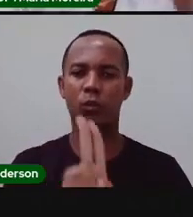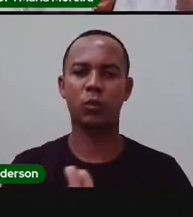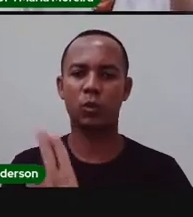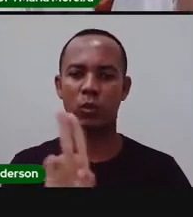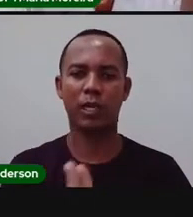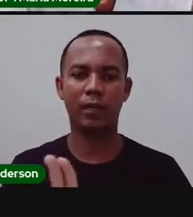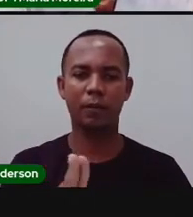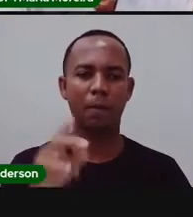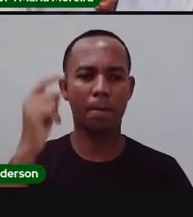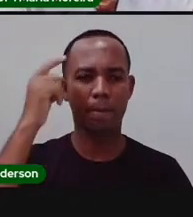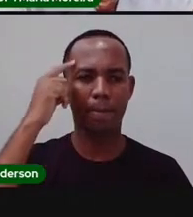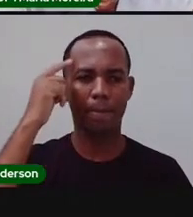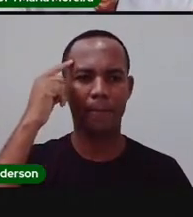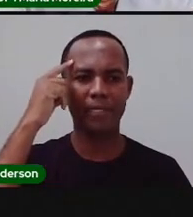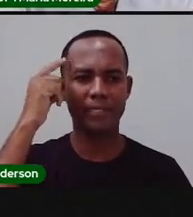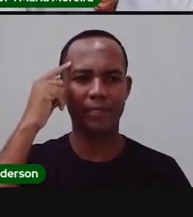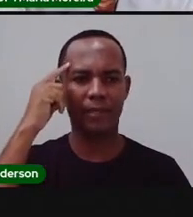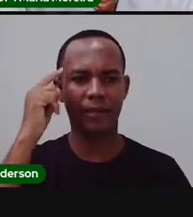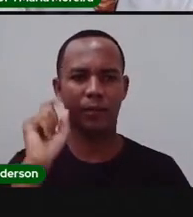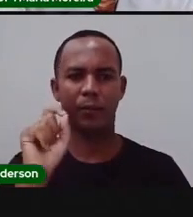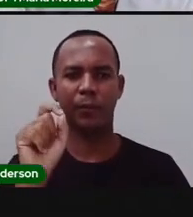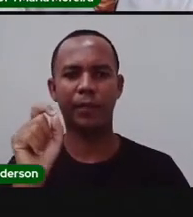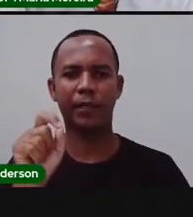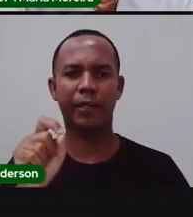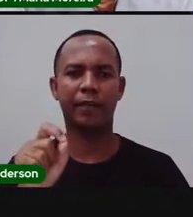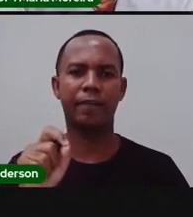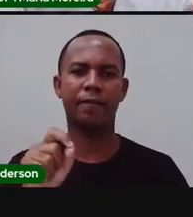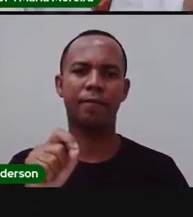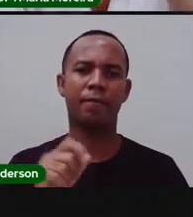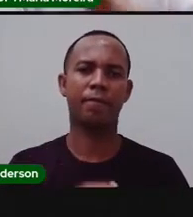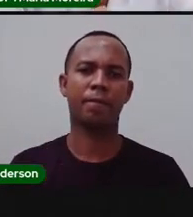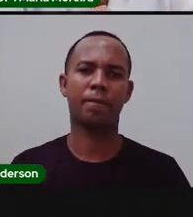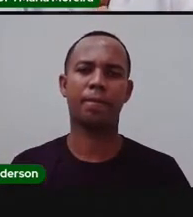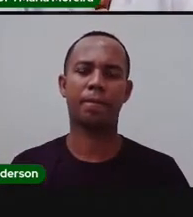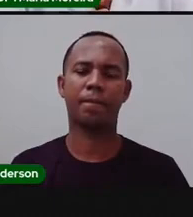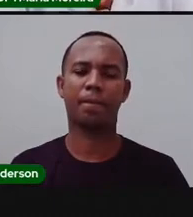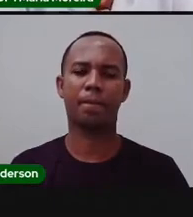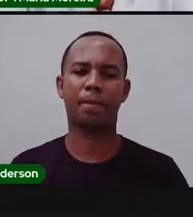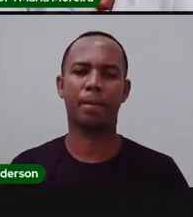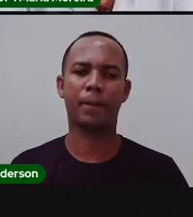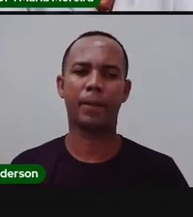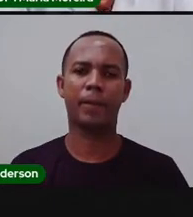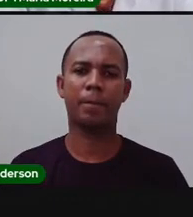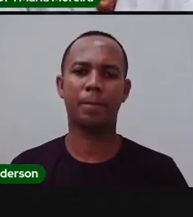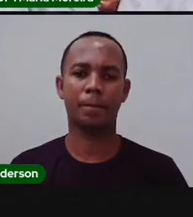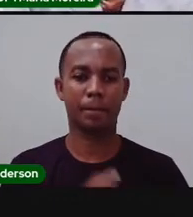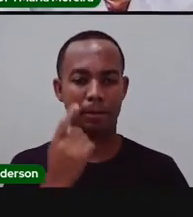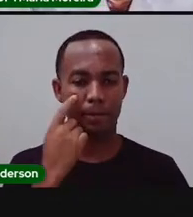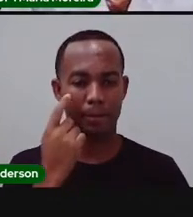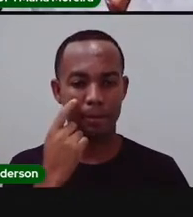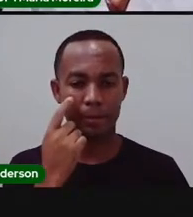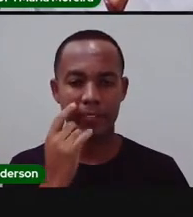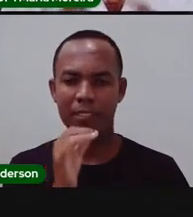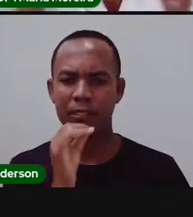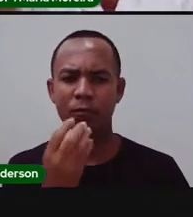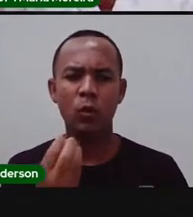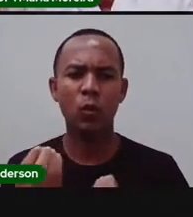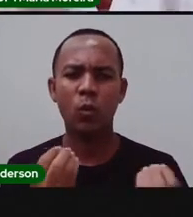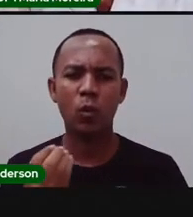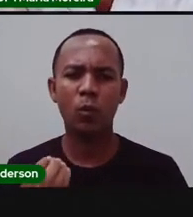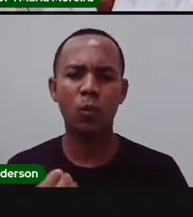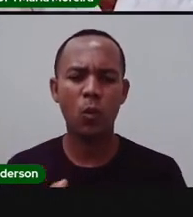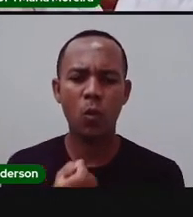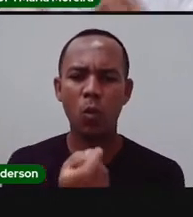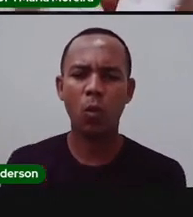Já parado para pensar, na verdade, por que eles utilizam, voltando aqui, essas unidades de medida. Então, quem nunca